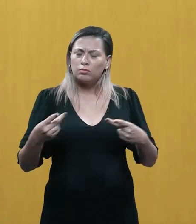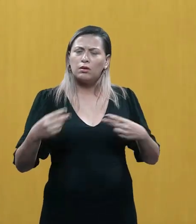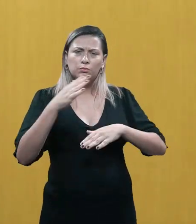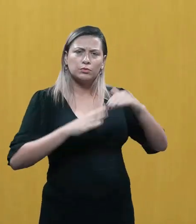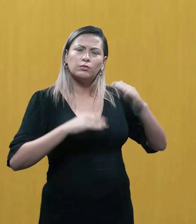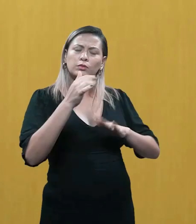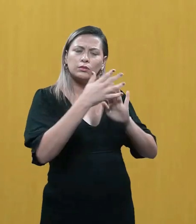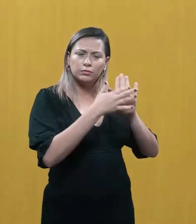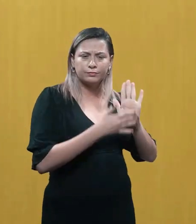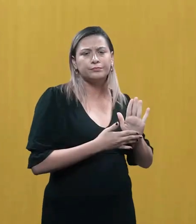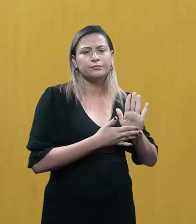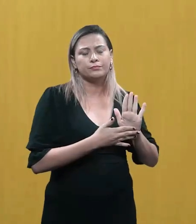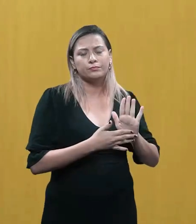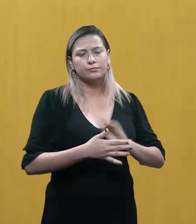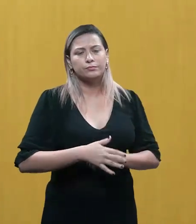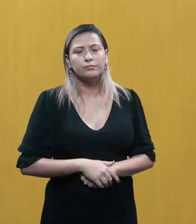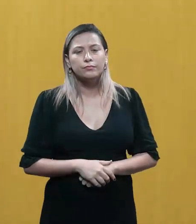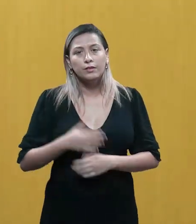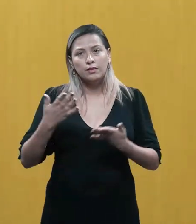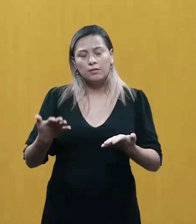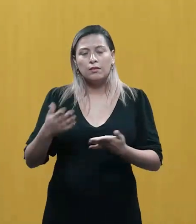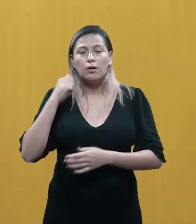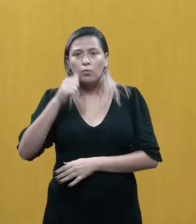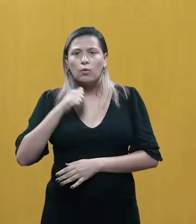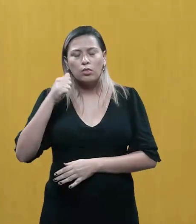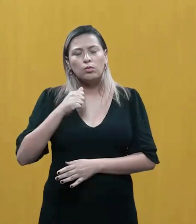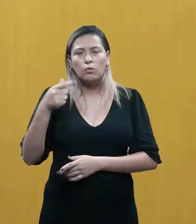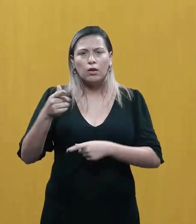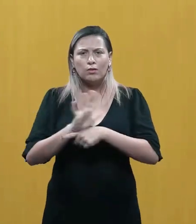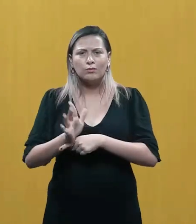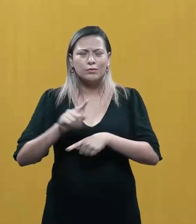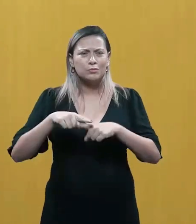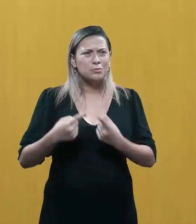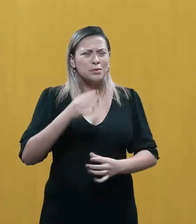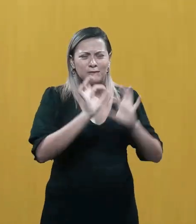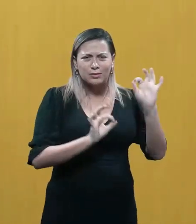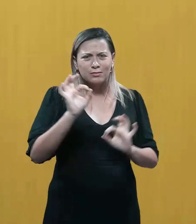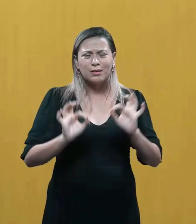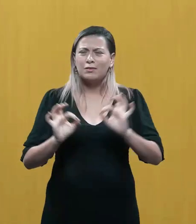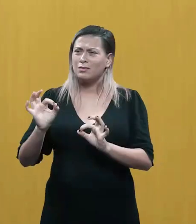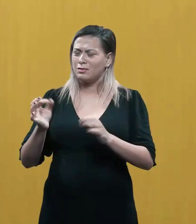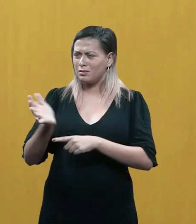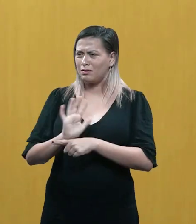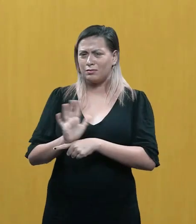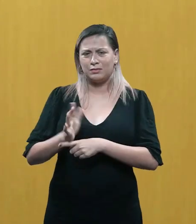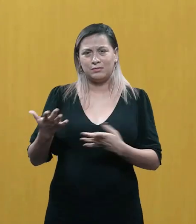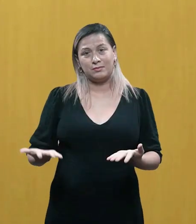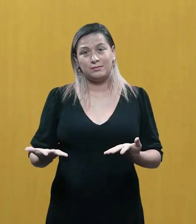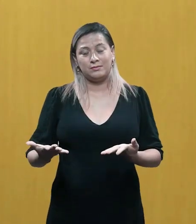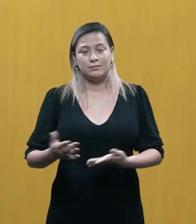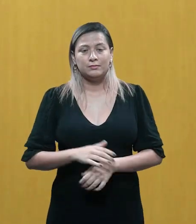você colocar um ator dentro de uma cena e no final, quando você vai fazer a montagem, quando você vai fazer a edição do filme,